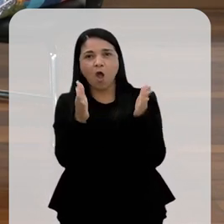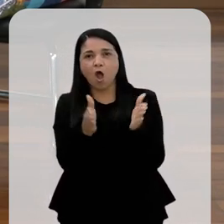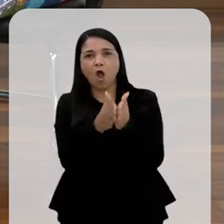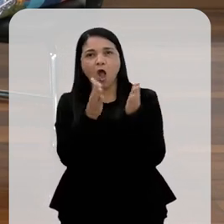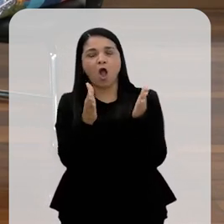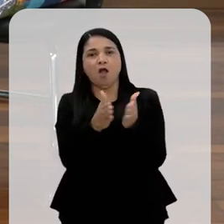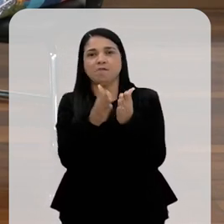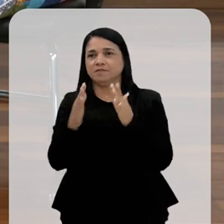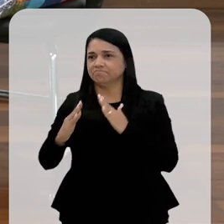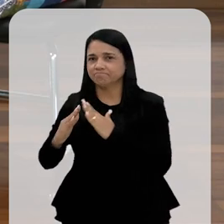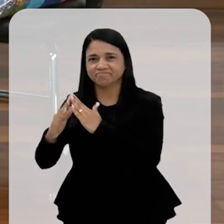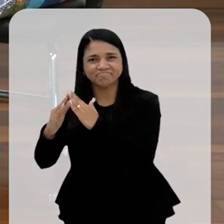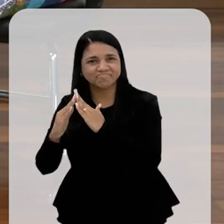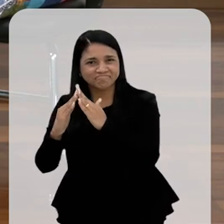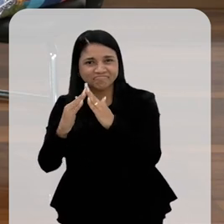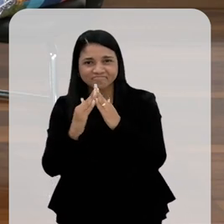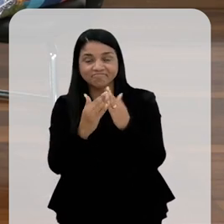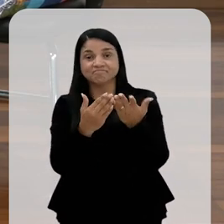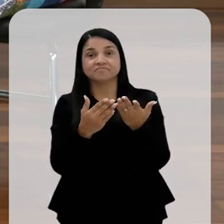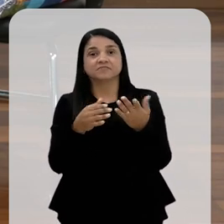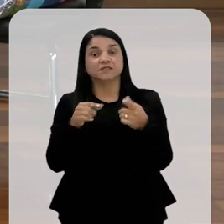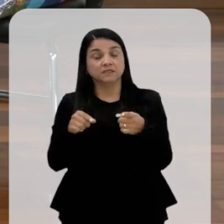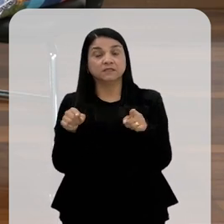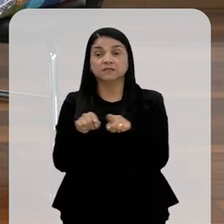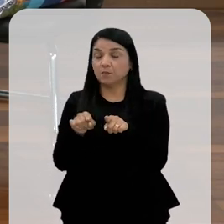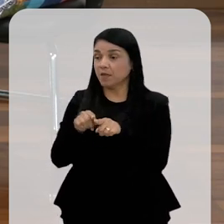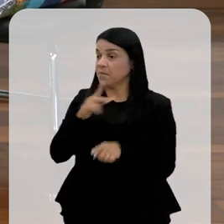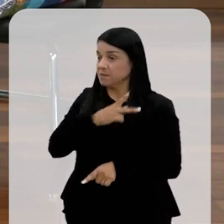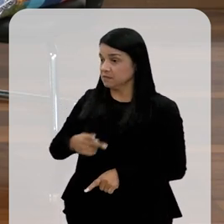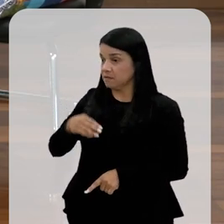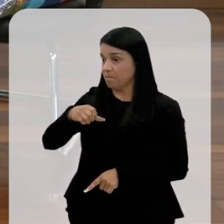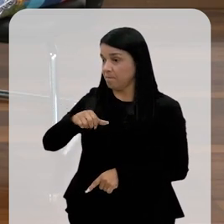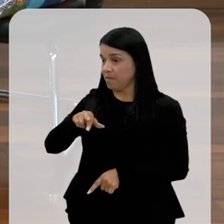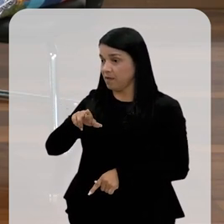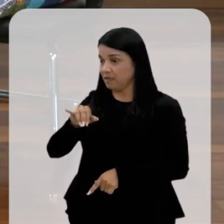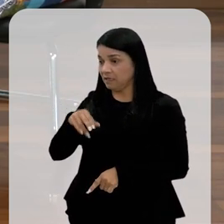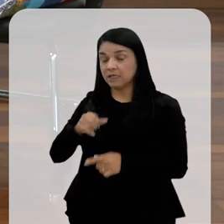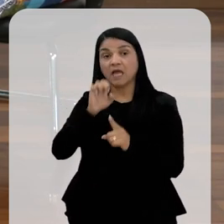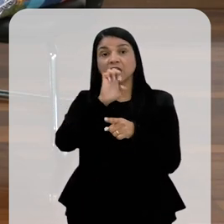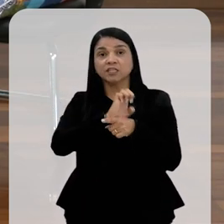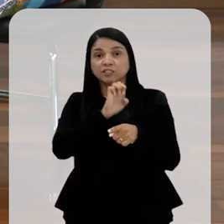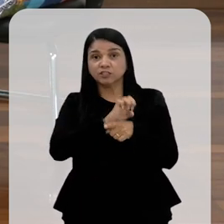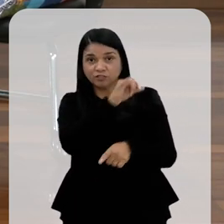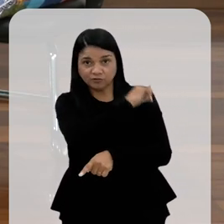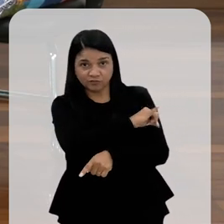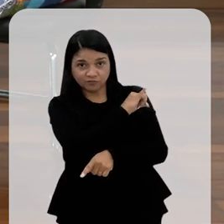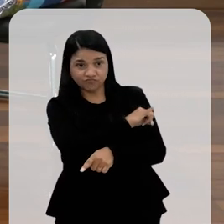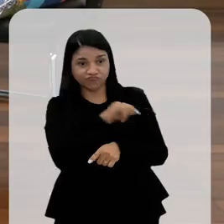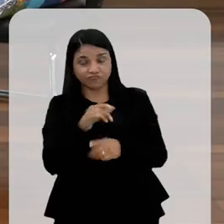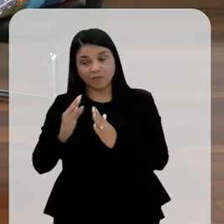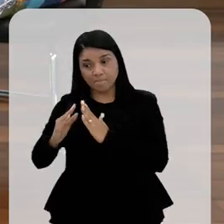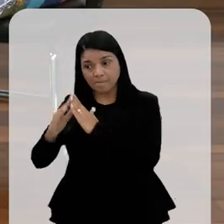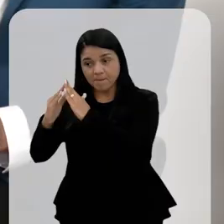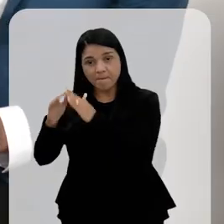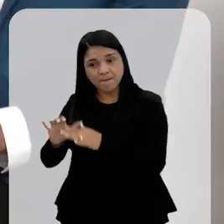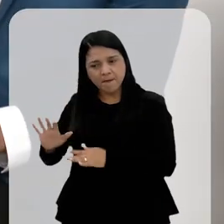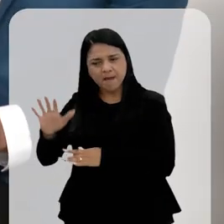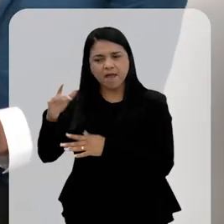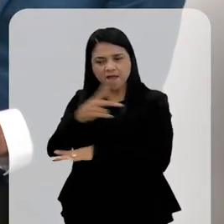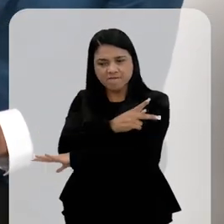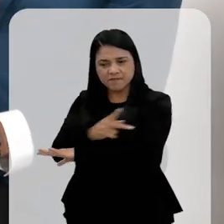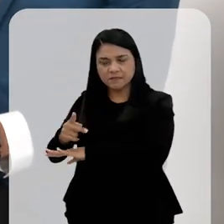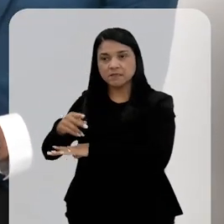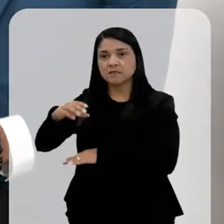as comunidades de periferia. E aí a vai entrando um pouco, Presidenta Marina, na questão do Rio de Janeiro, dessa periferia, né?